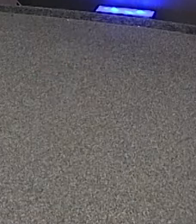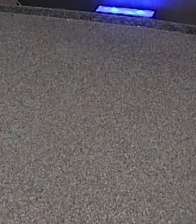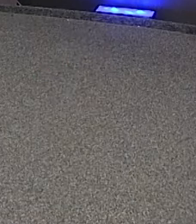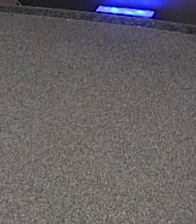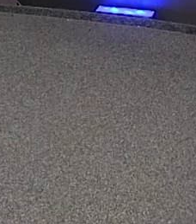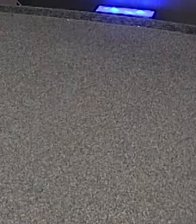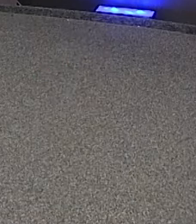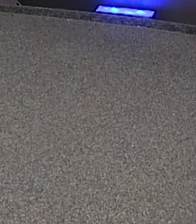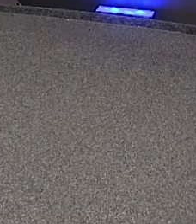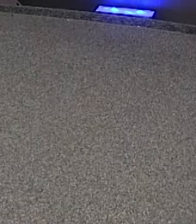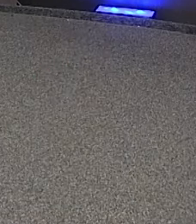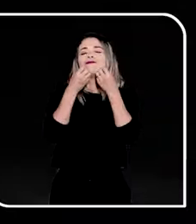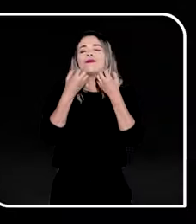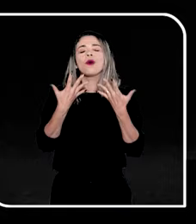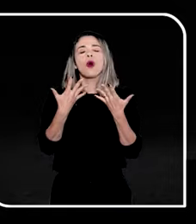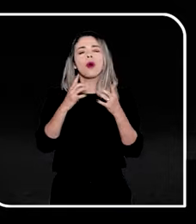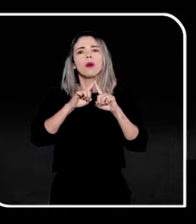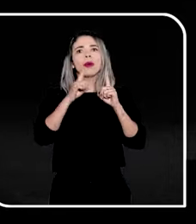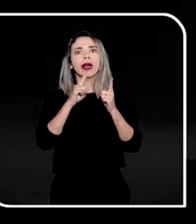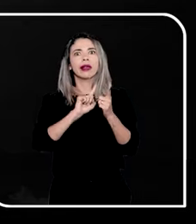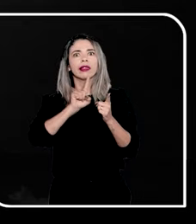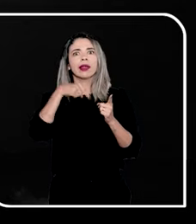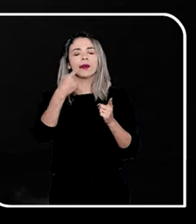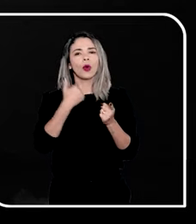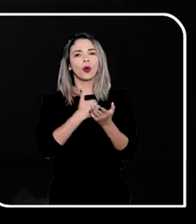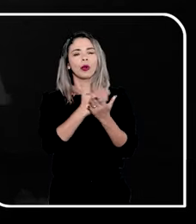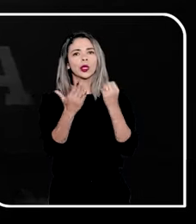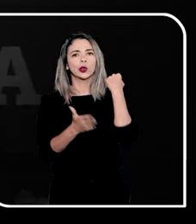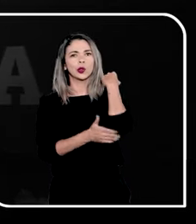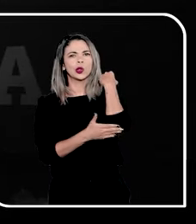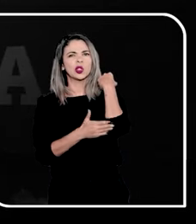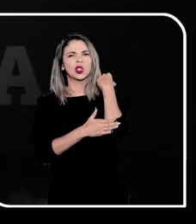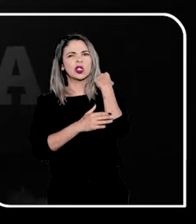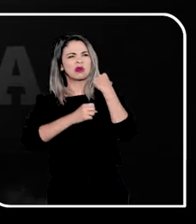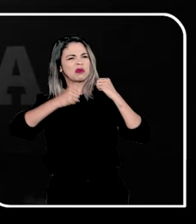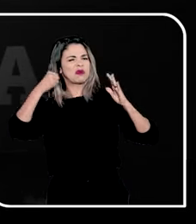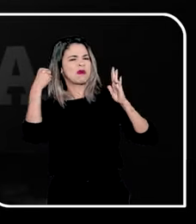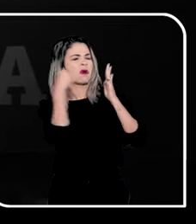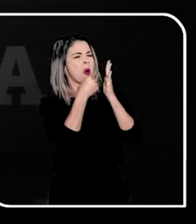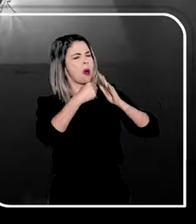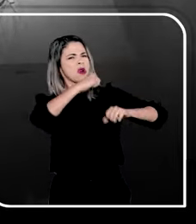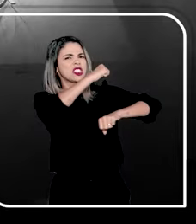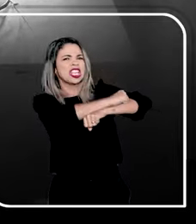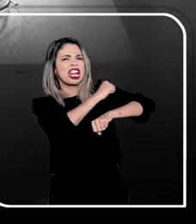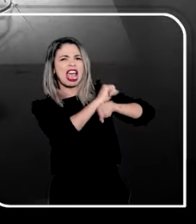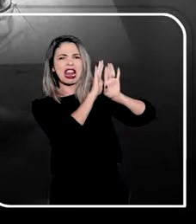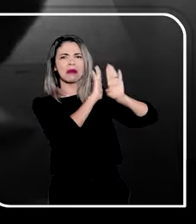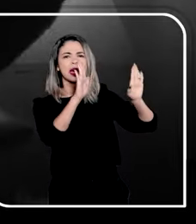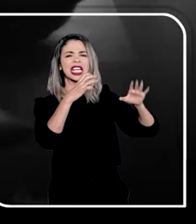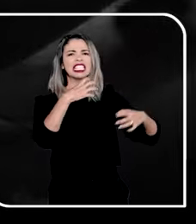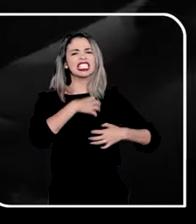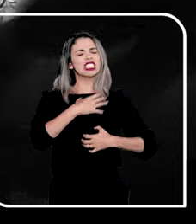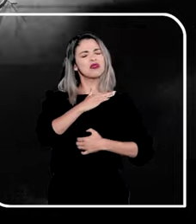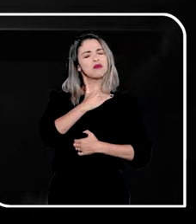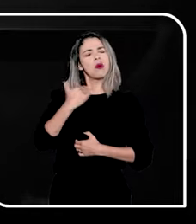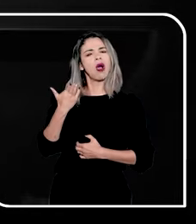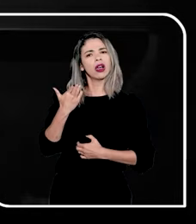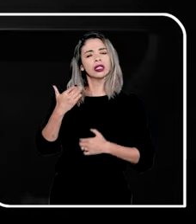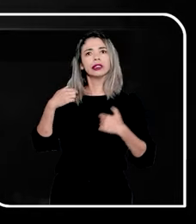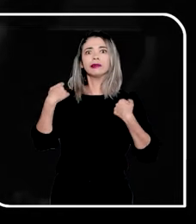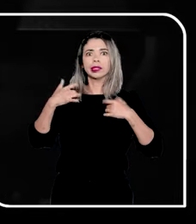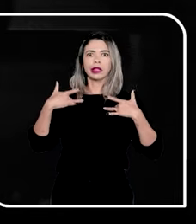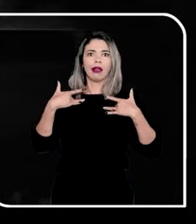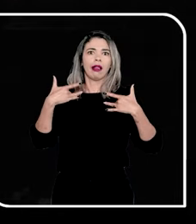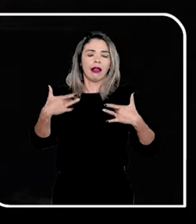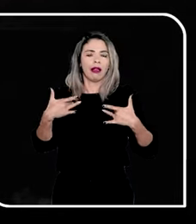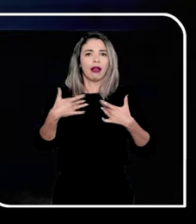No início era tudo conto de fadas. Começaram com as crises de cinza. Não jogava na parede, na janela. A sensação era de morte. A gente precisou tomar